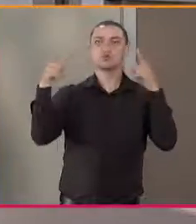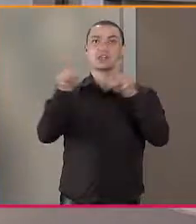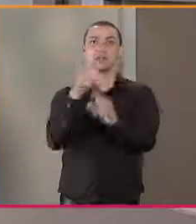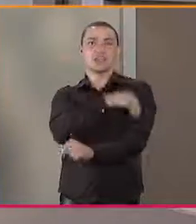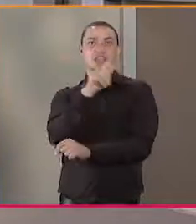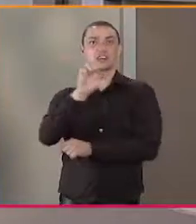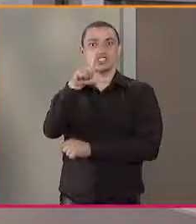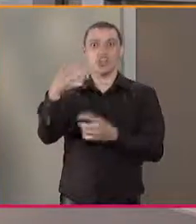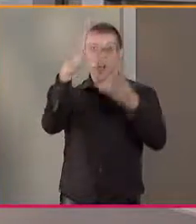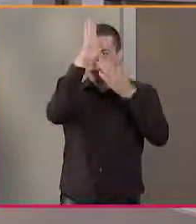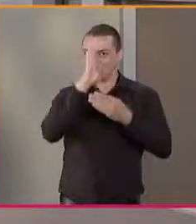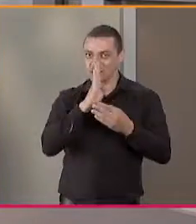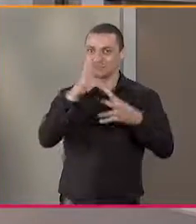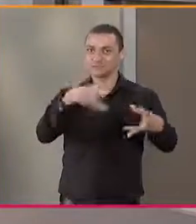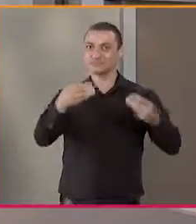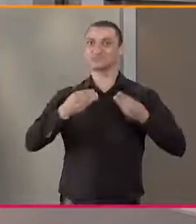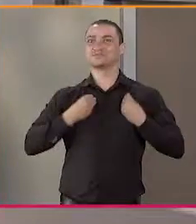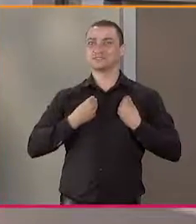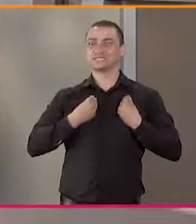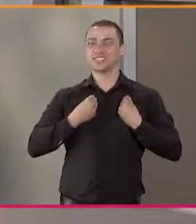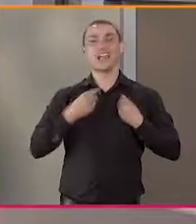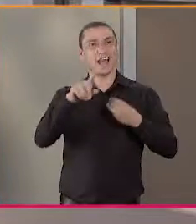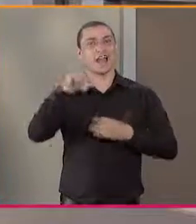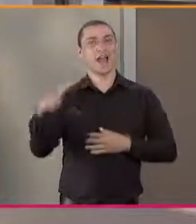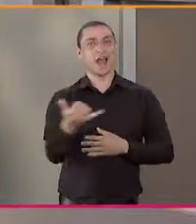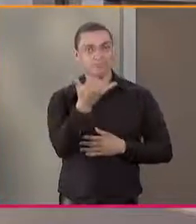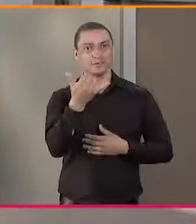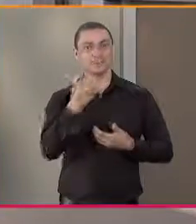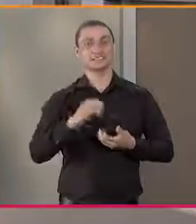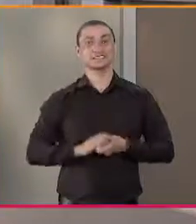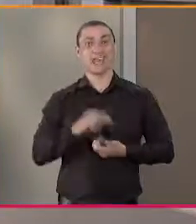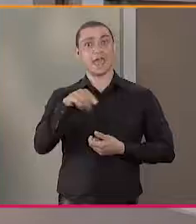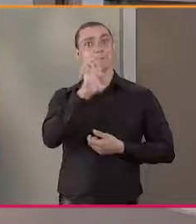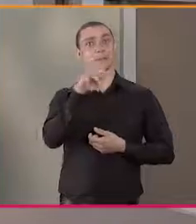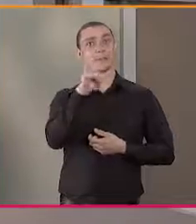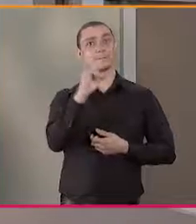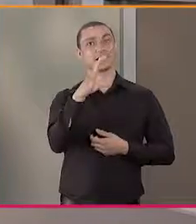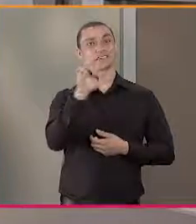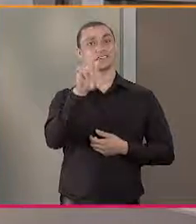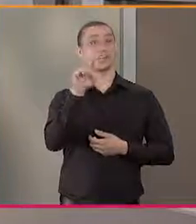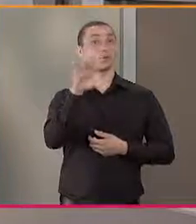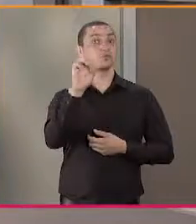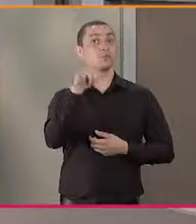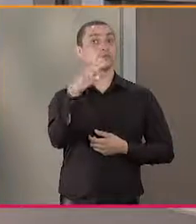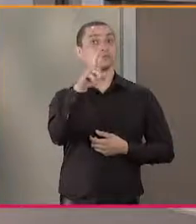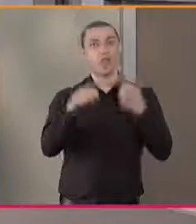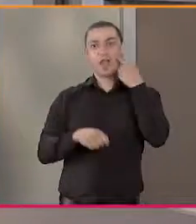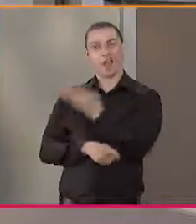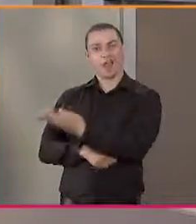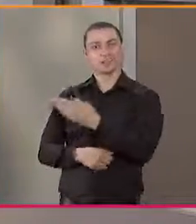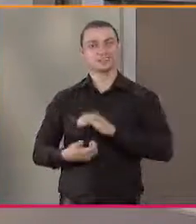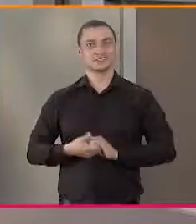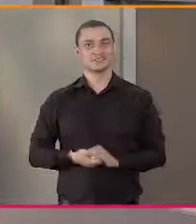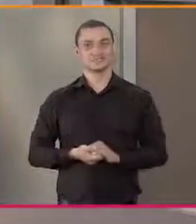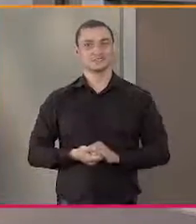kit pandemia. É presente 5 máscaras mais álcool em gel. Este é o BemMaisCard.com.br. Acesse agora.